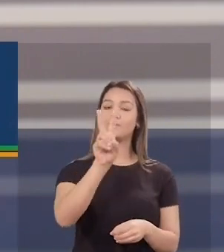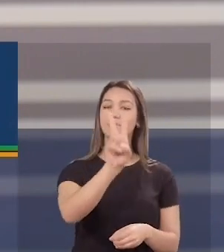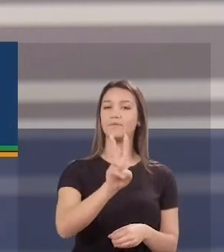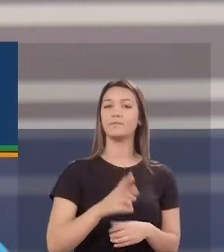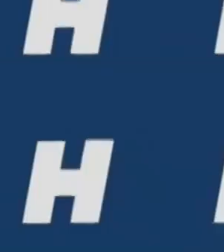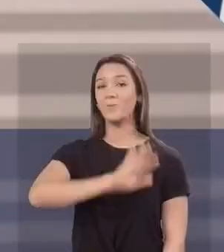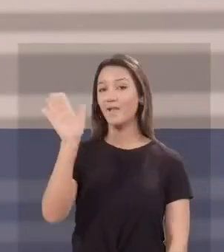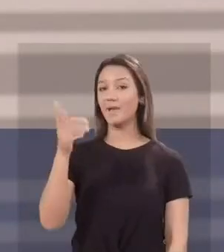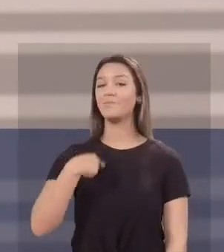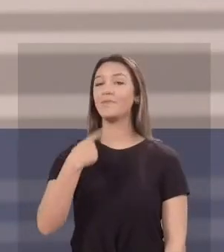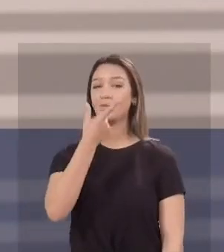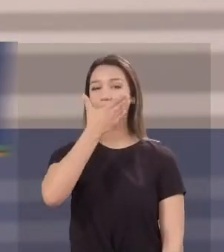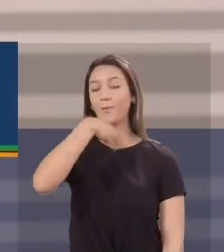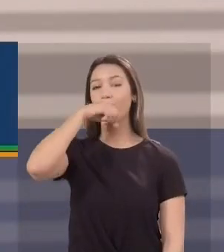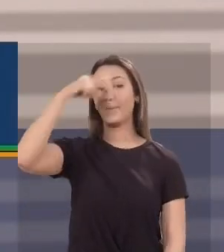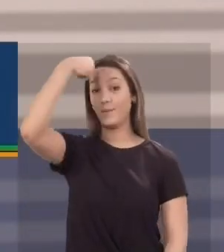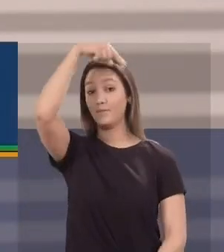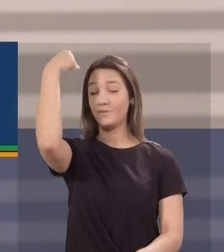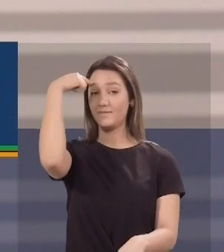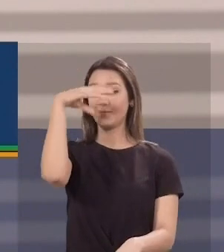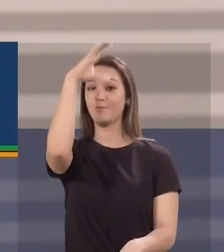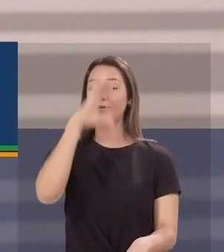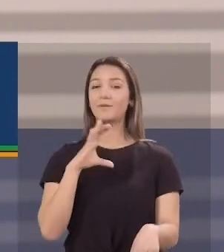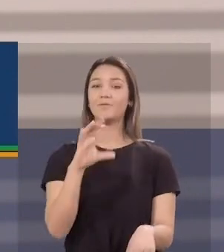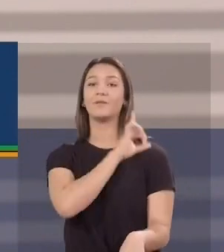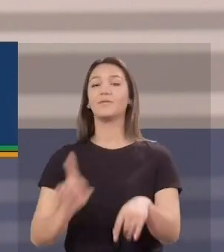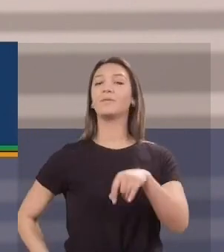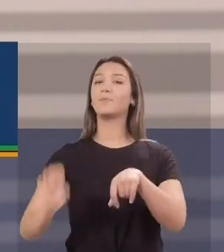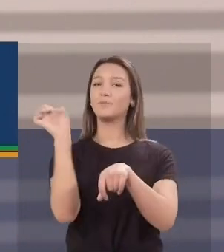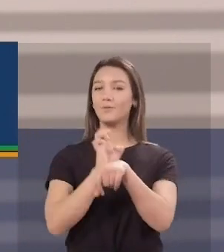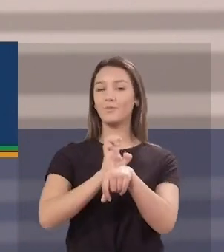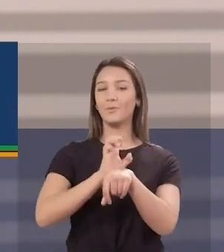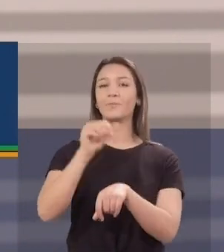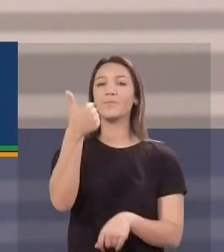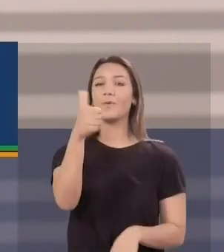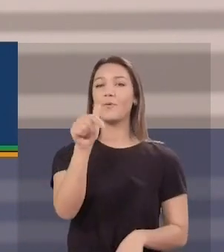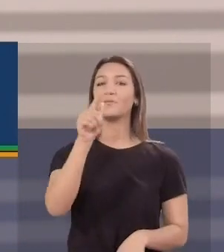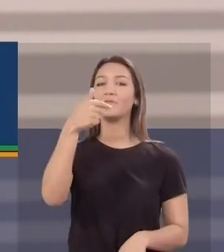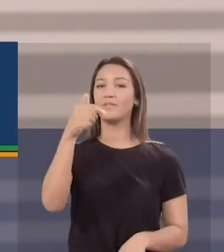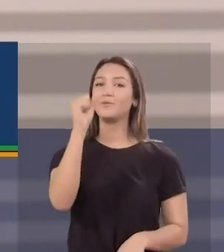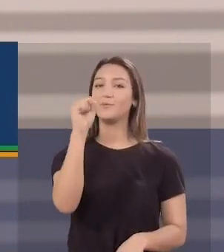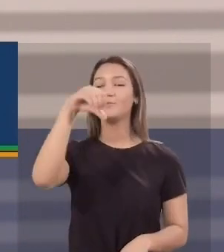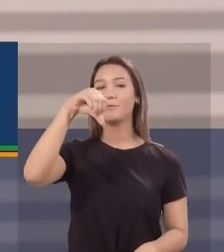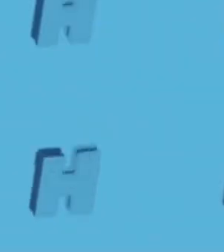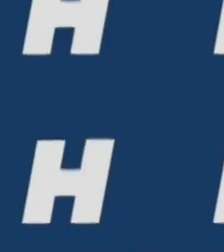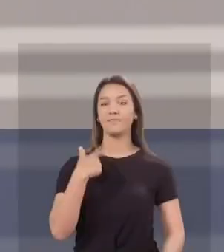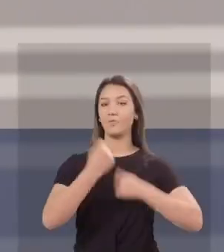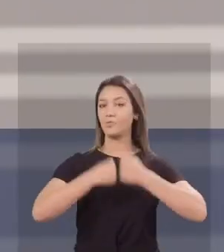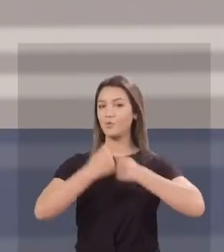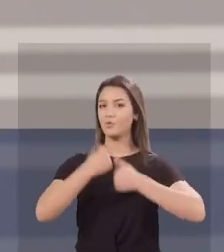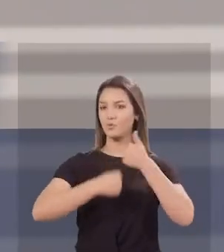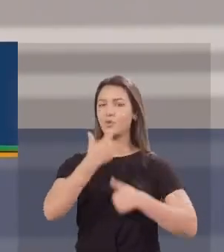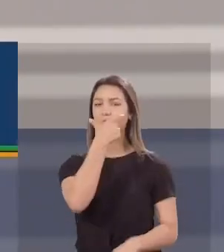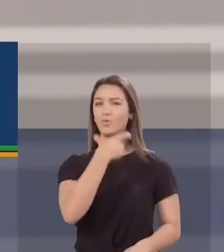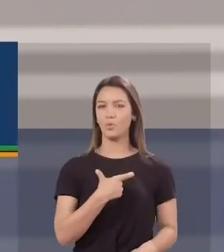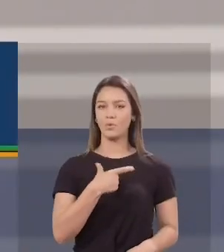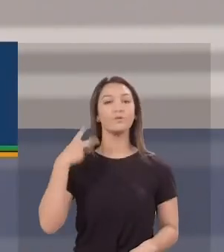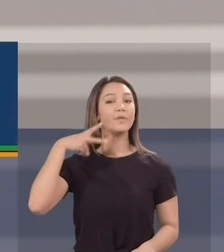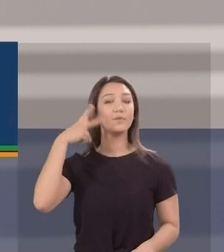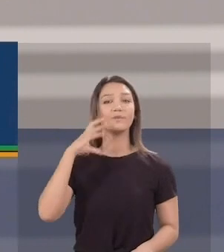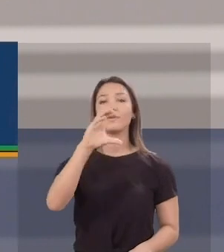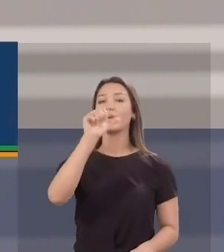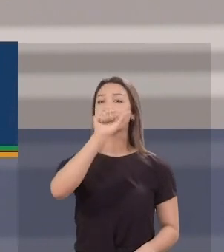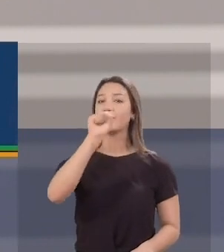11, 0, 22. Olá, sou pai Pedro de Oxum. Candidato a deputada estadual, número 11, 7, 8, 9. Atleta, treinador,